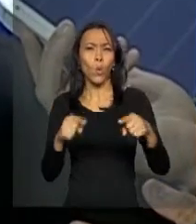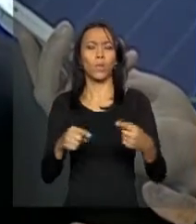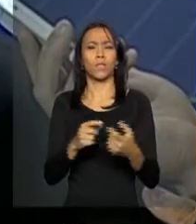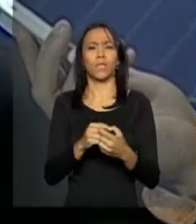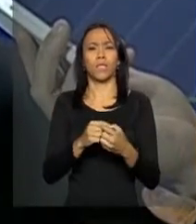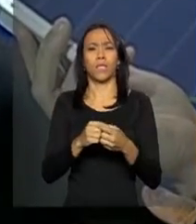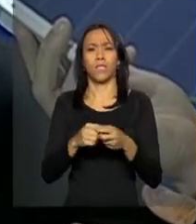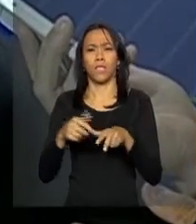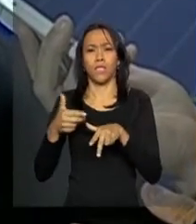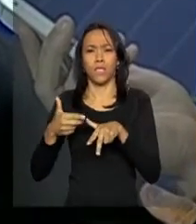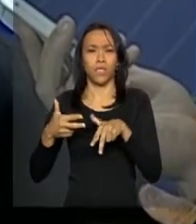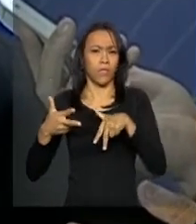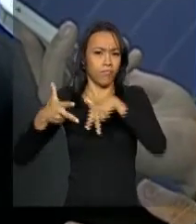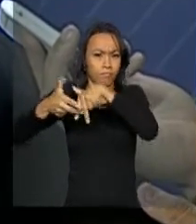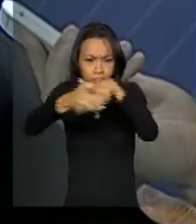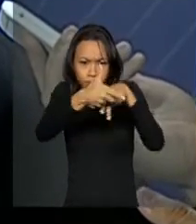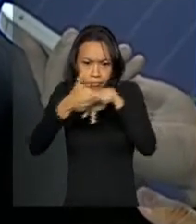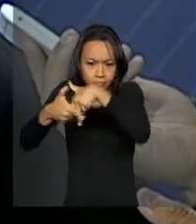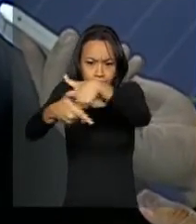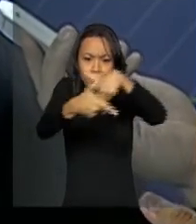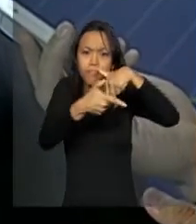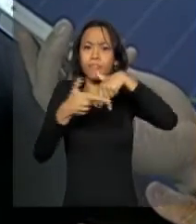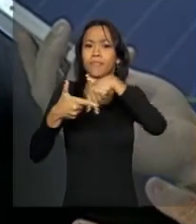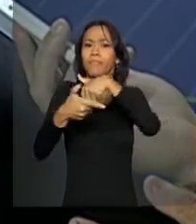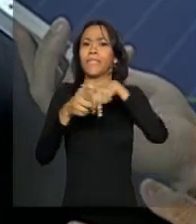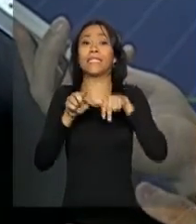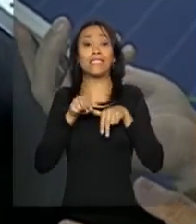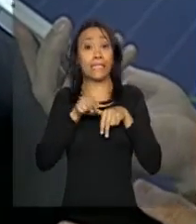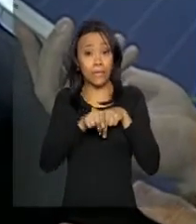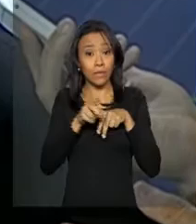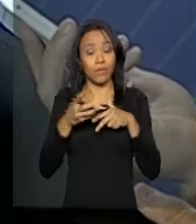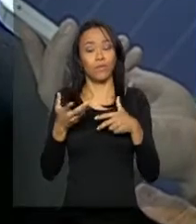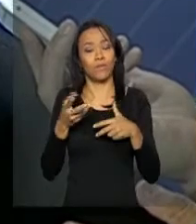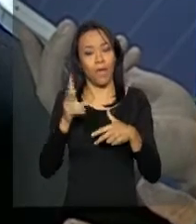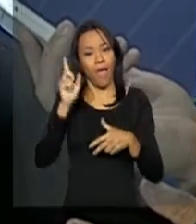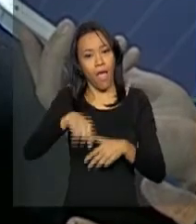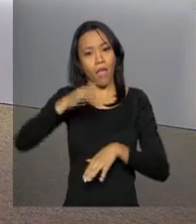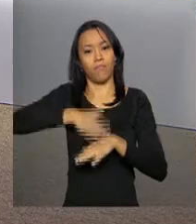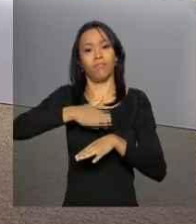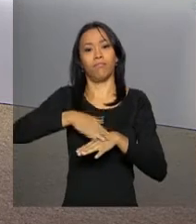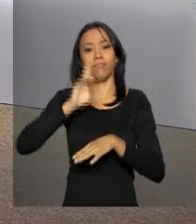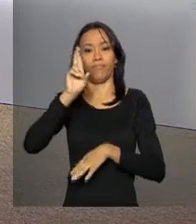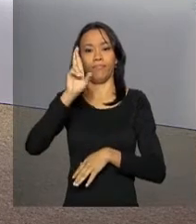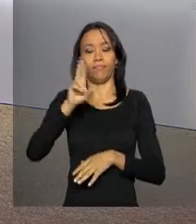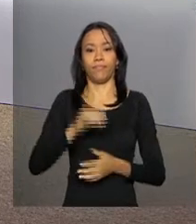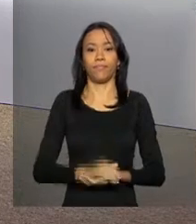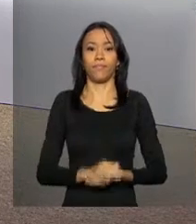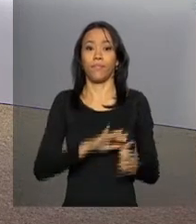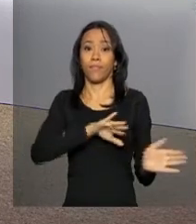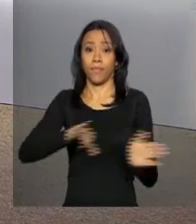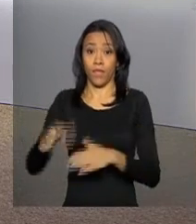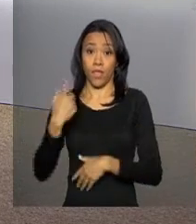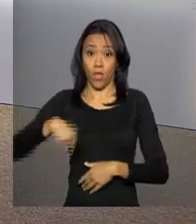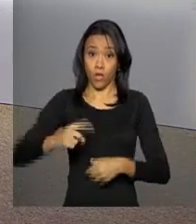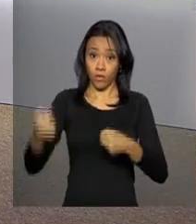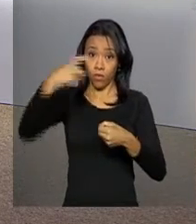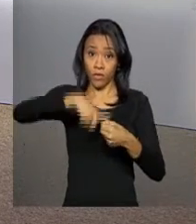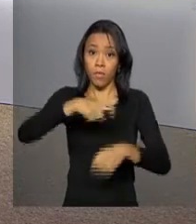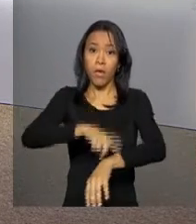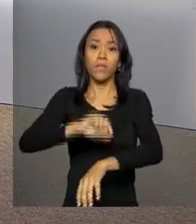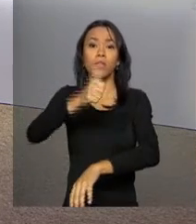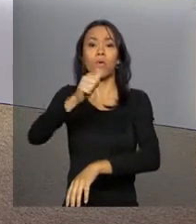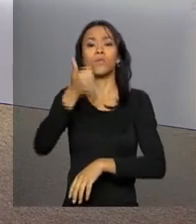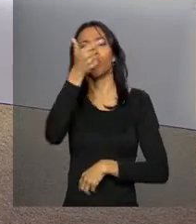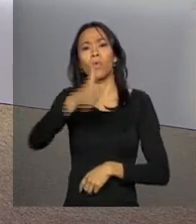isso é parte da missão das Forças Armadas. Voltamos logo mais, às 11 horas,